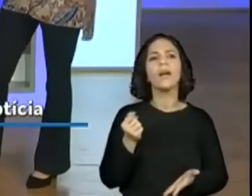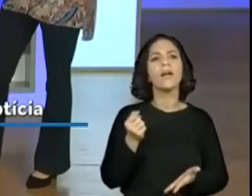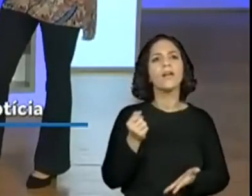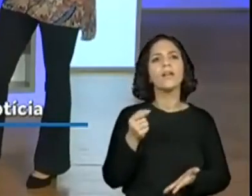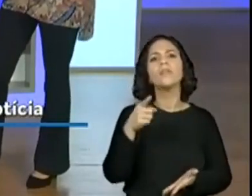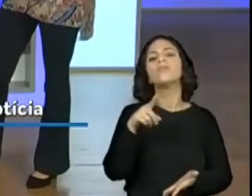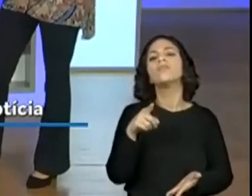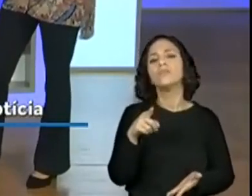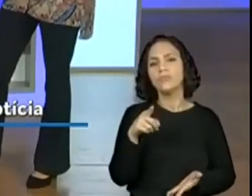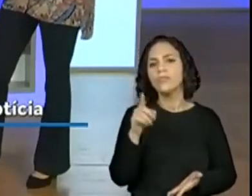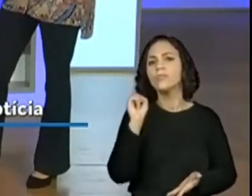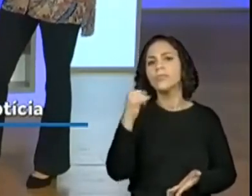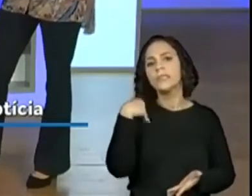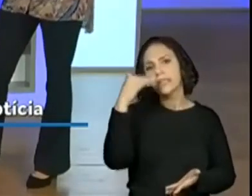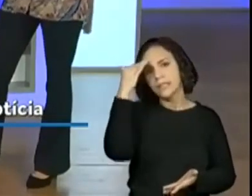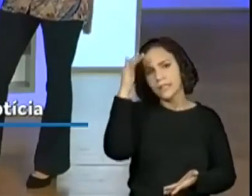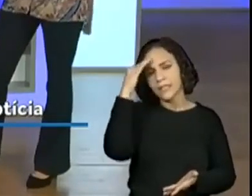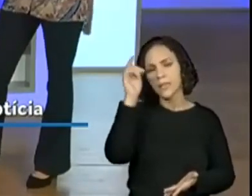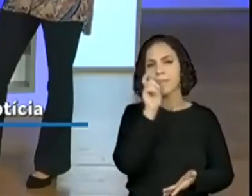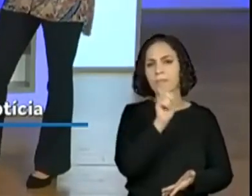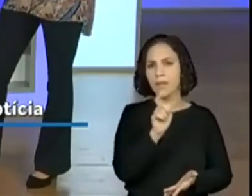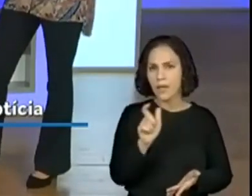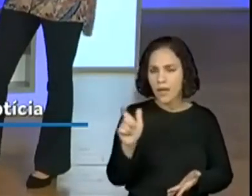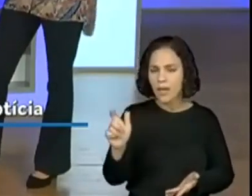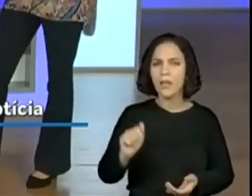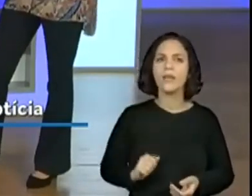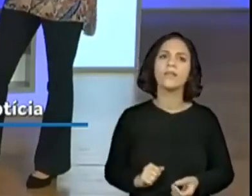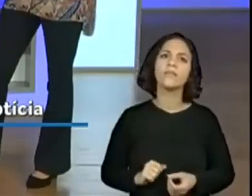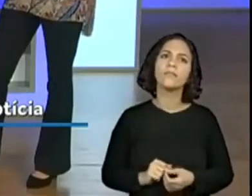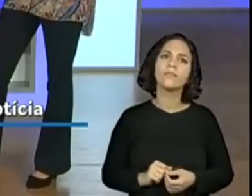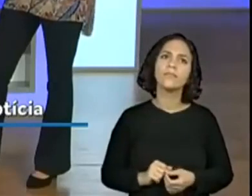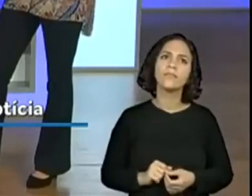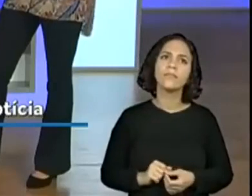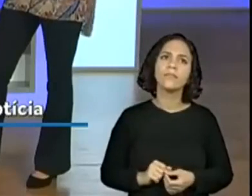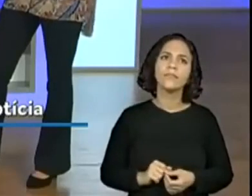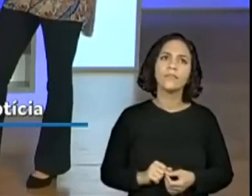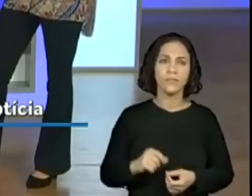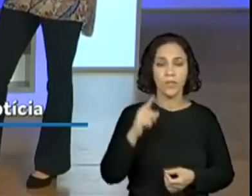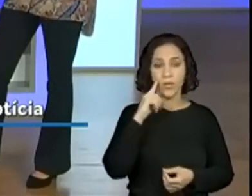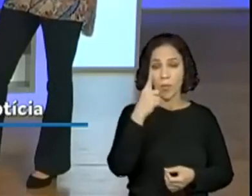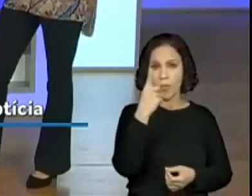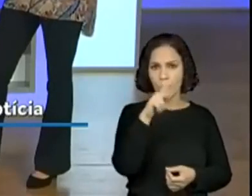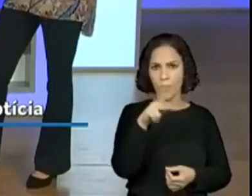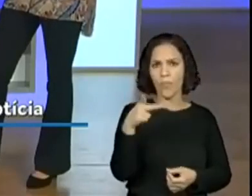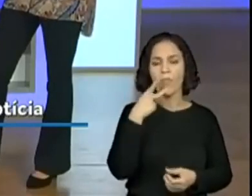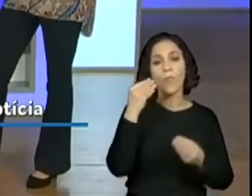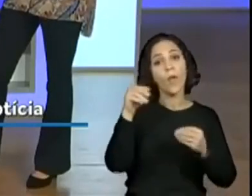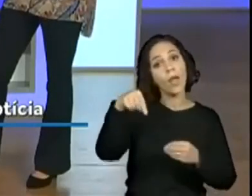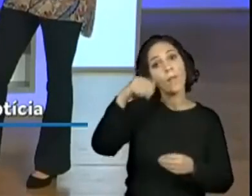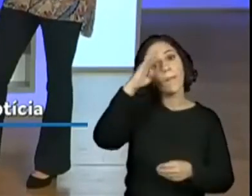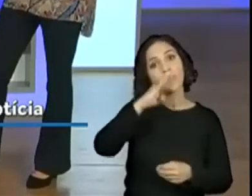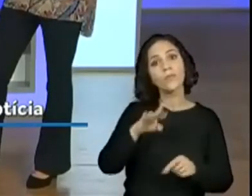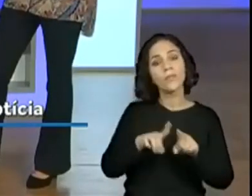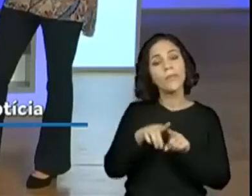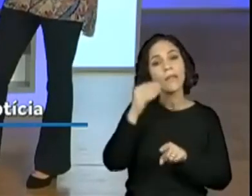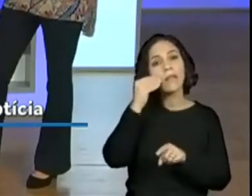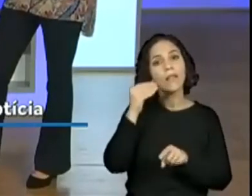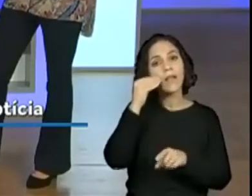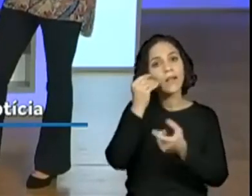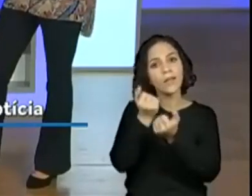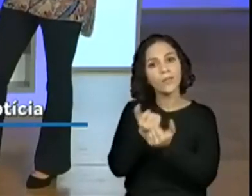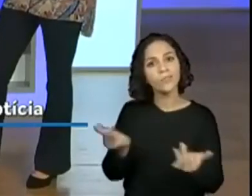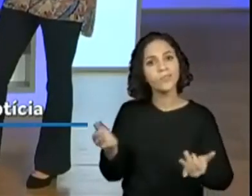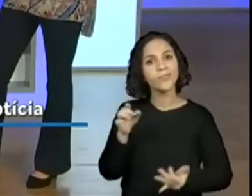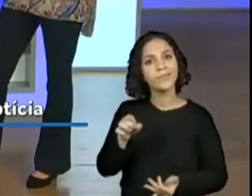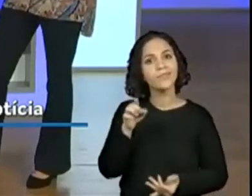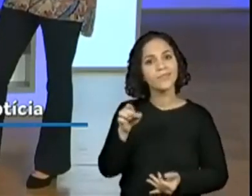leitura, eu preciso compreender a palavra. Ó, a professora colocou que ela viu uma reportagem há pouco tempo, que aqui no Brasil também estão tentando implementar